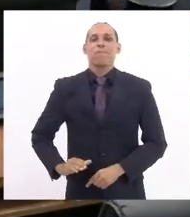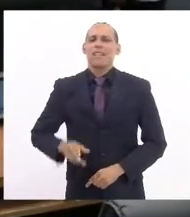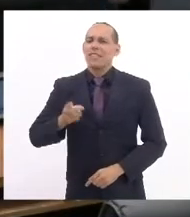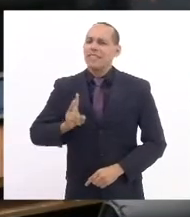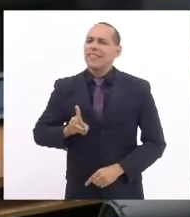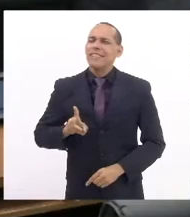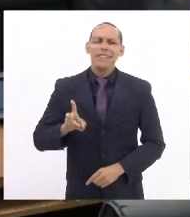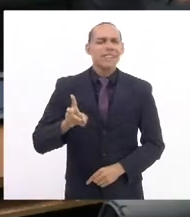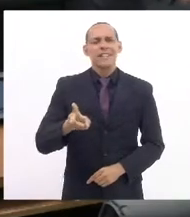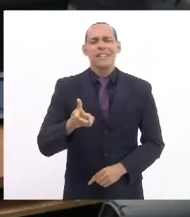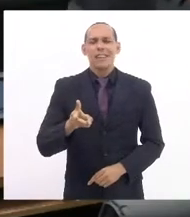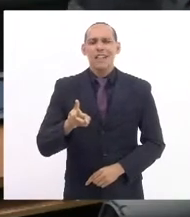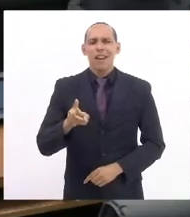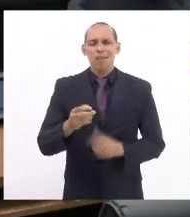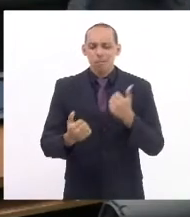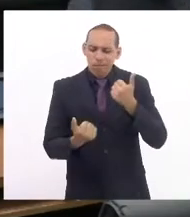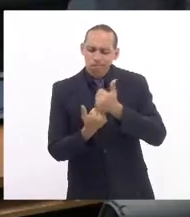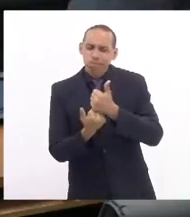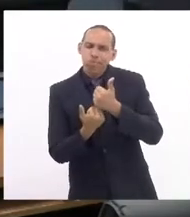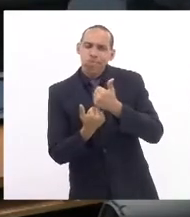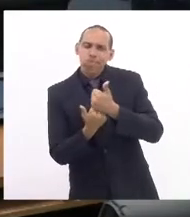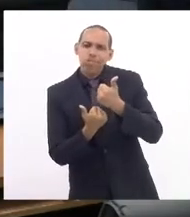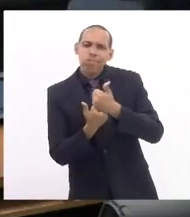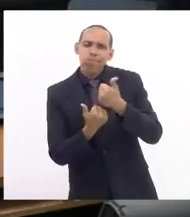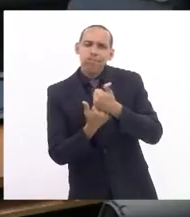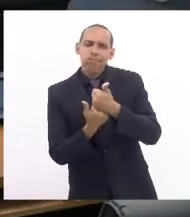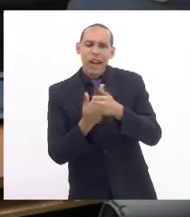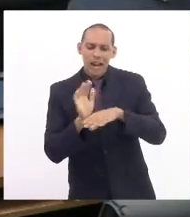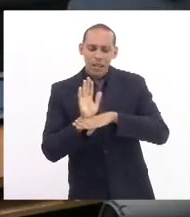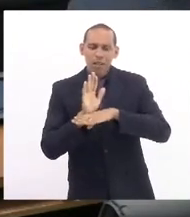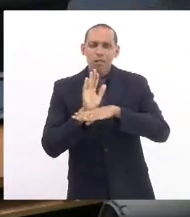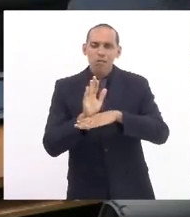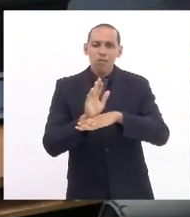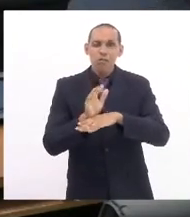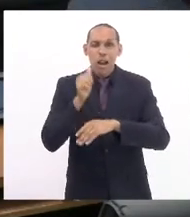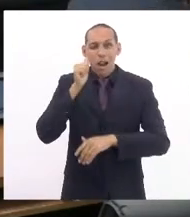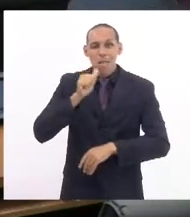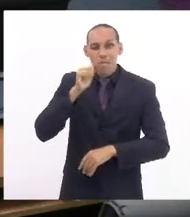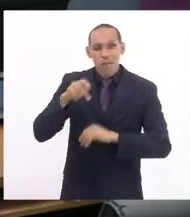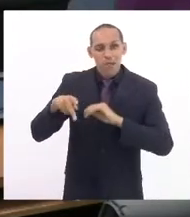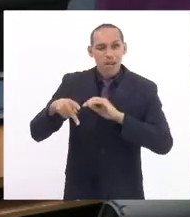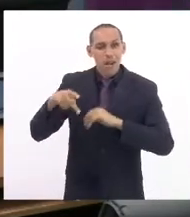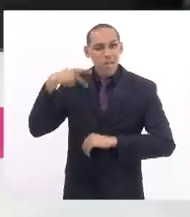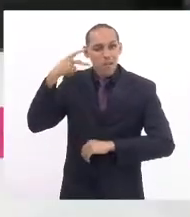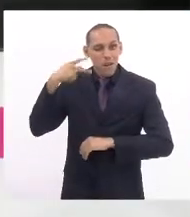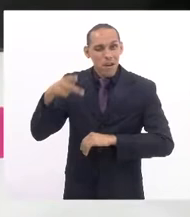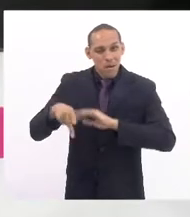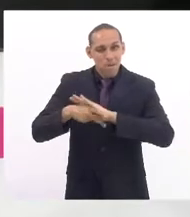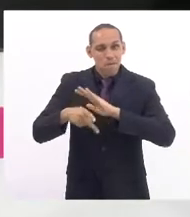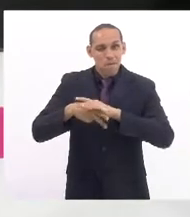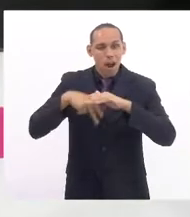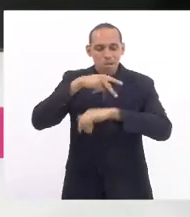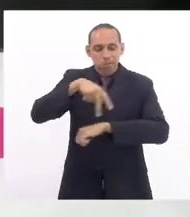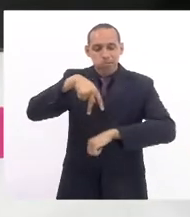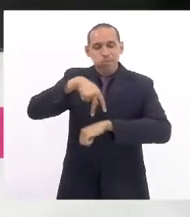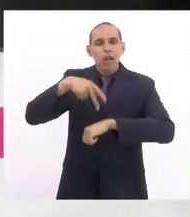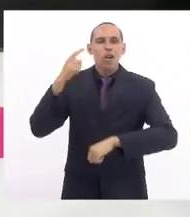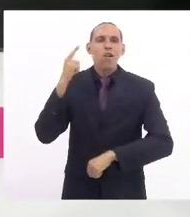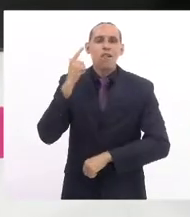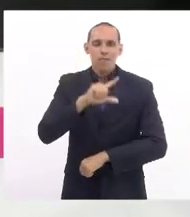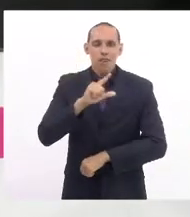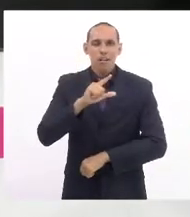contribuído muito para dar protagonismo às mulheres do parlamento. O parlamento carioca, o parlamento